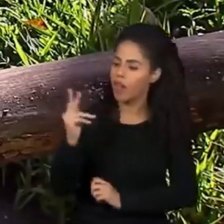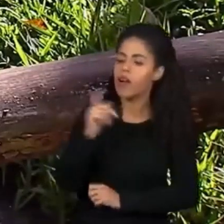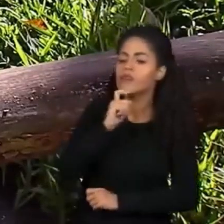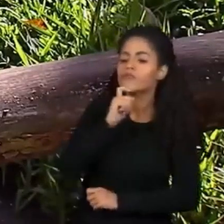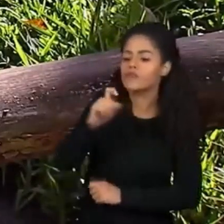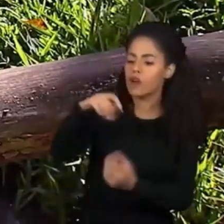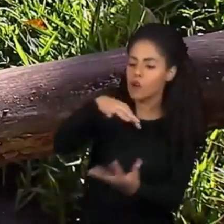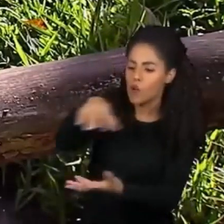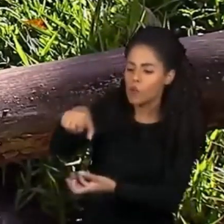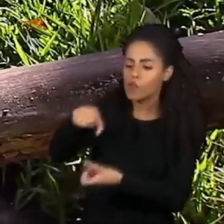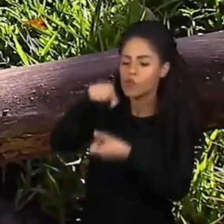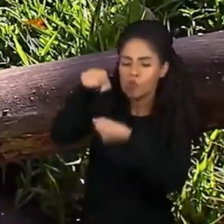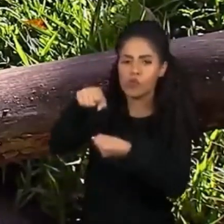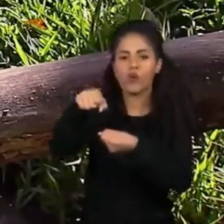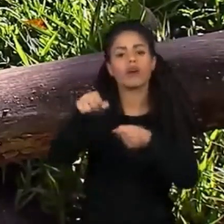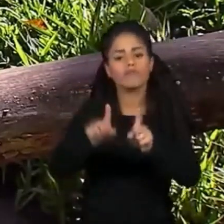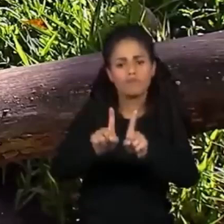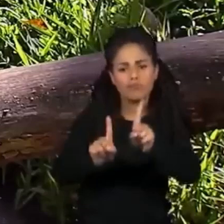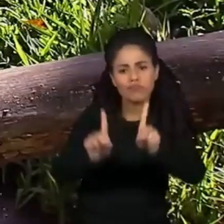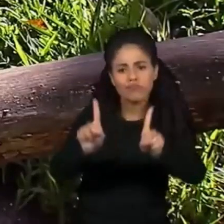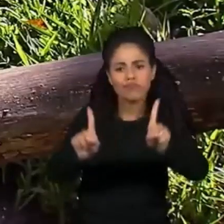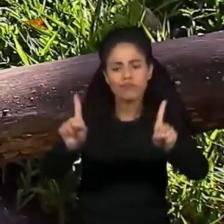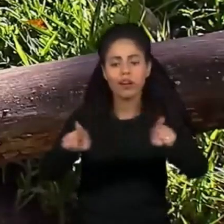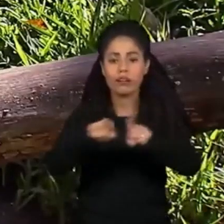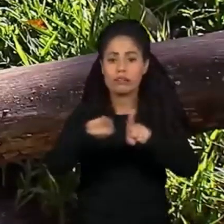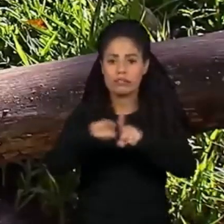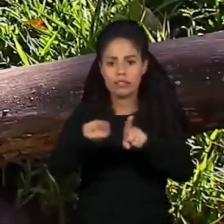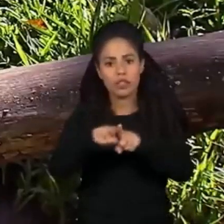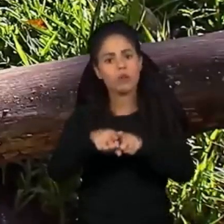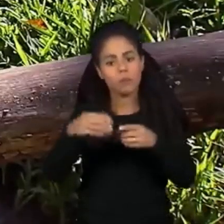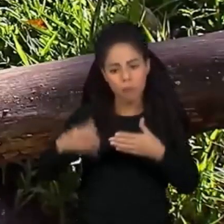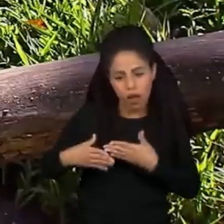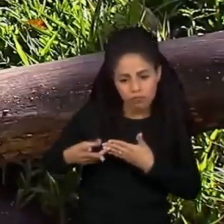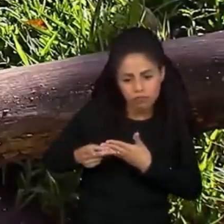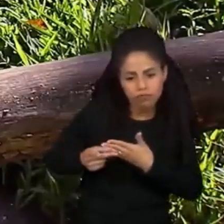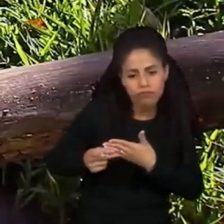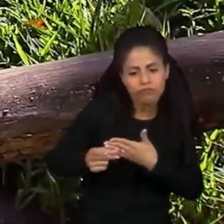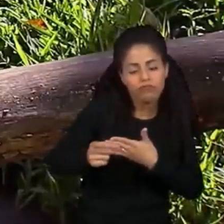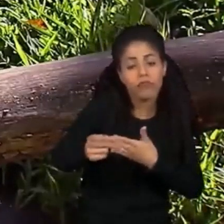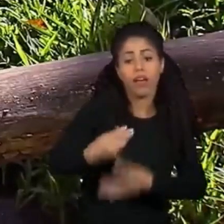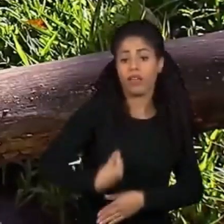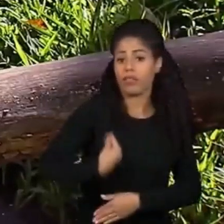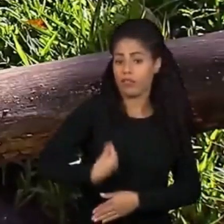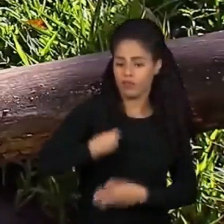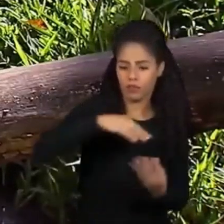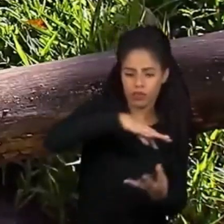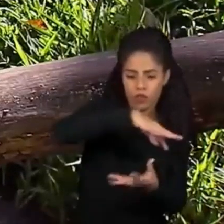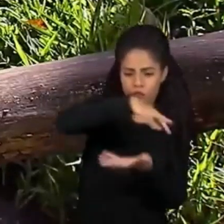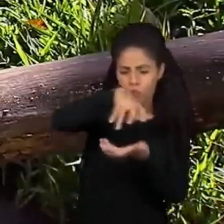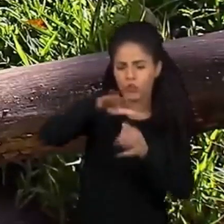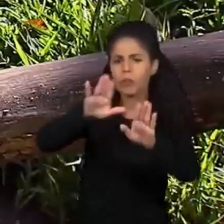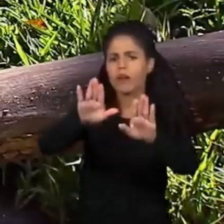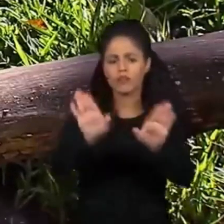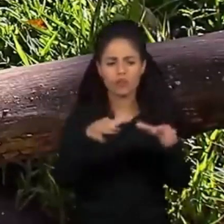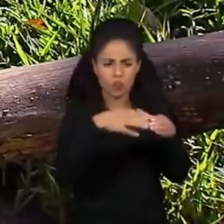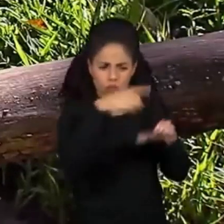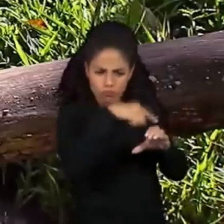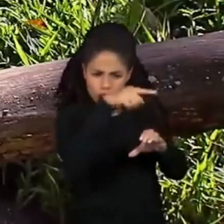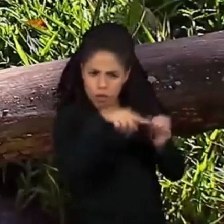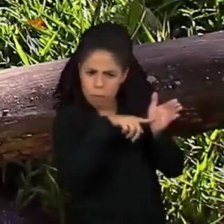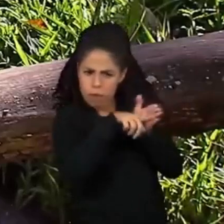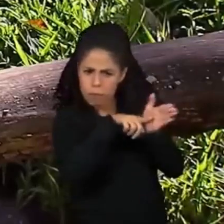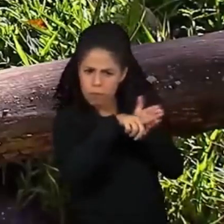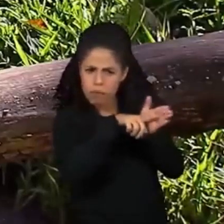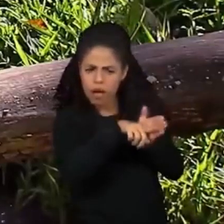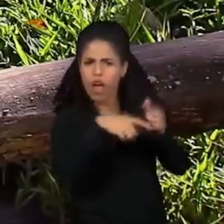concorrência com o consumo humano e a manutenção da vida no planeta. Mas cientistas destacam que não é preciso